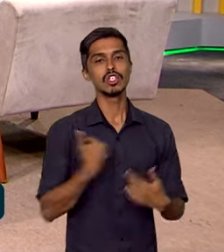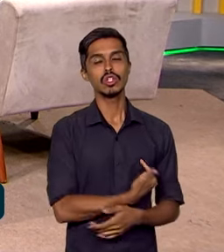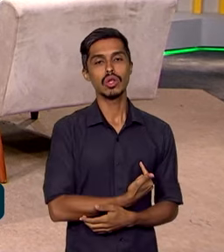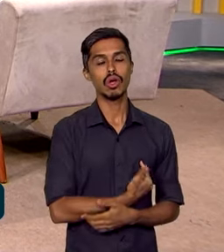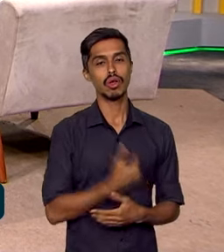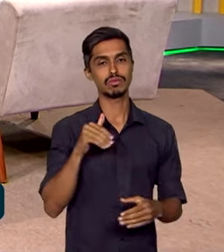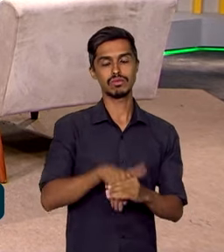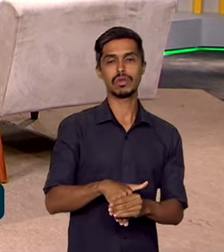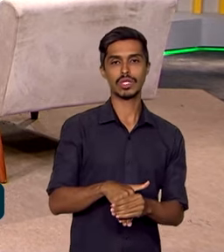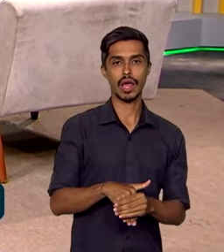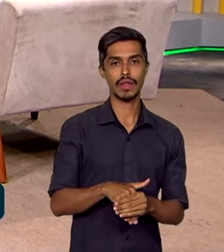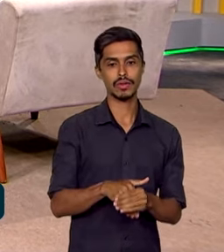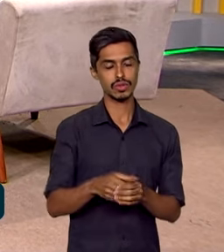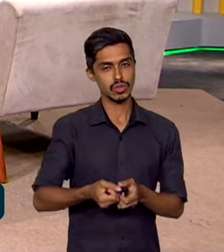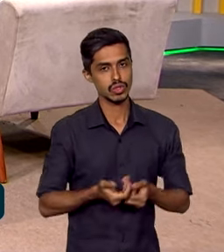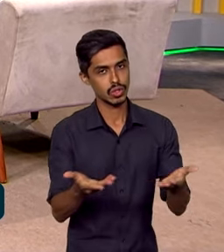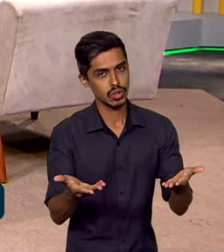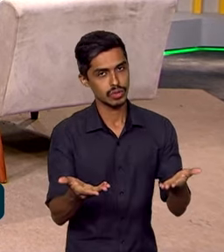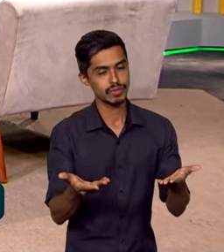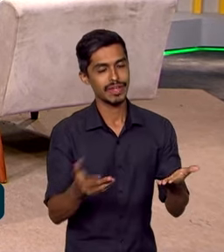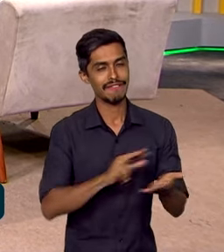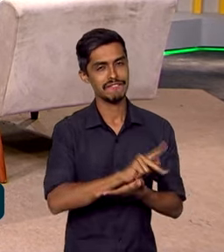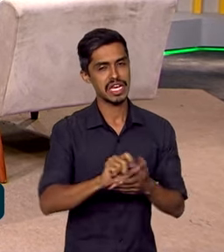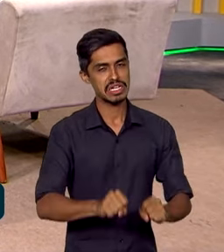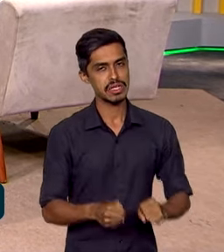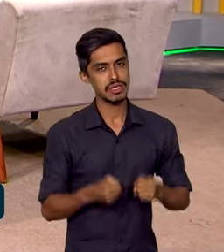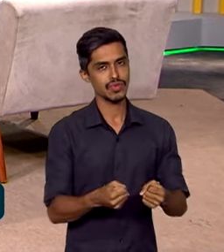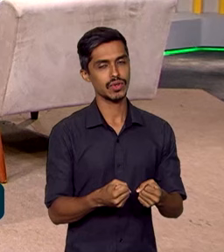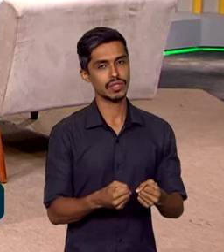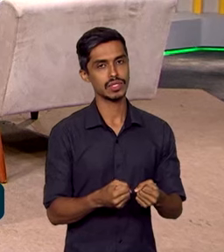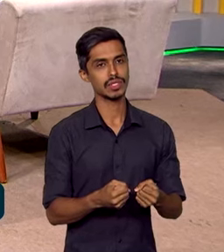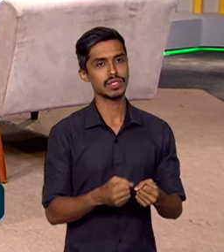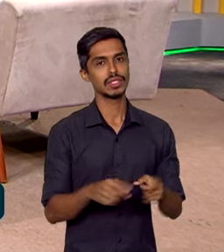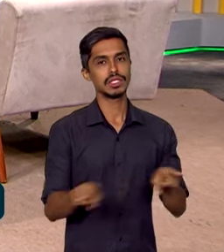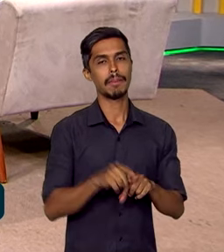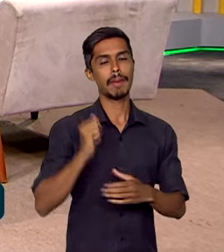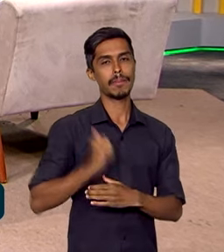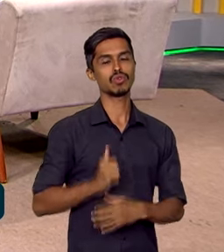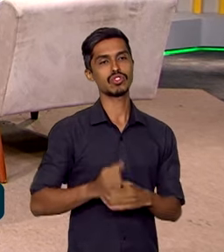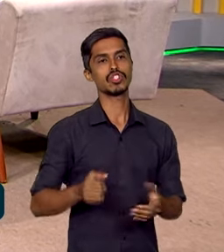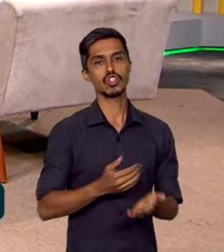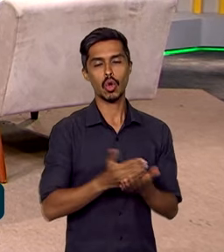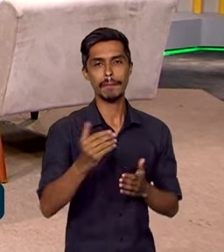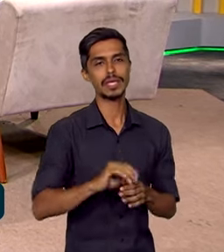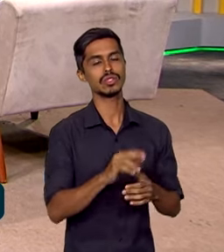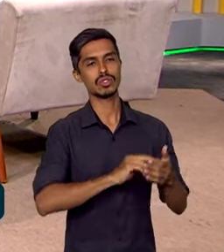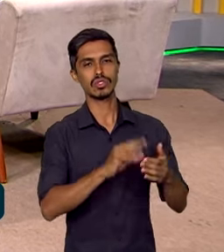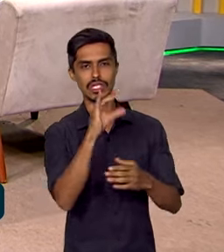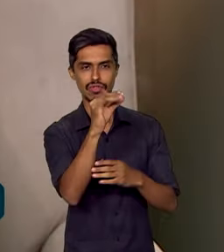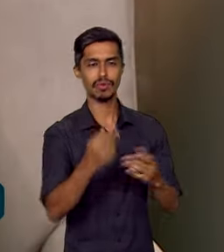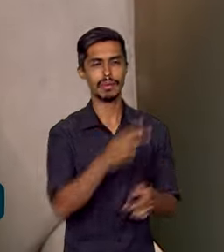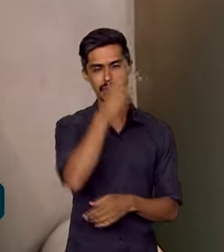na roda aí uma série de ações, também bolsas de iniciação científica para estudantes cotistas,